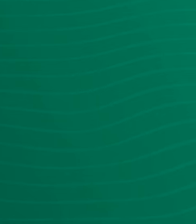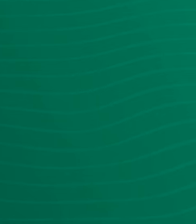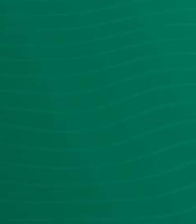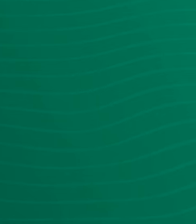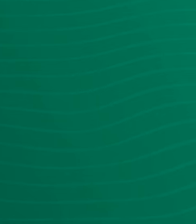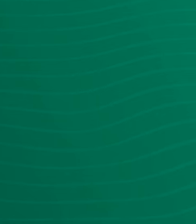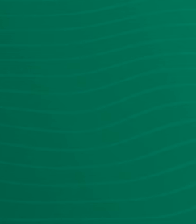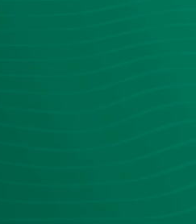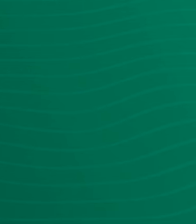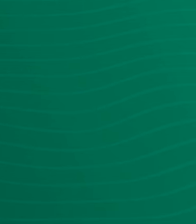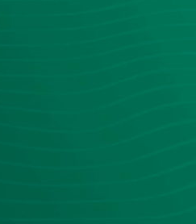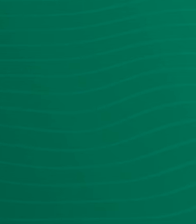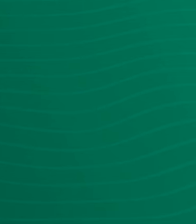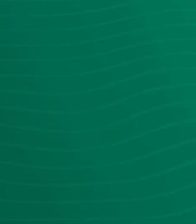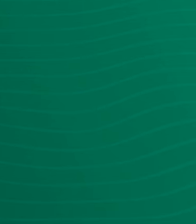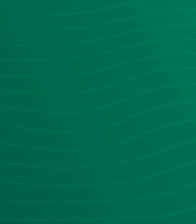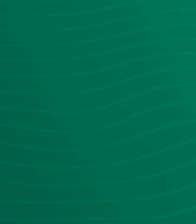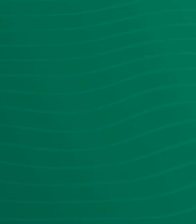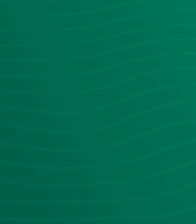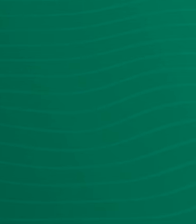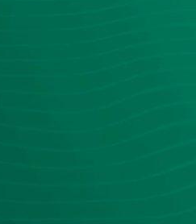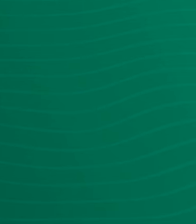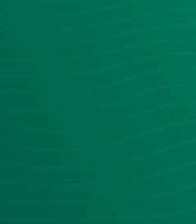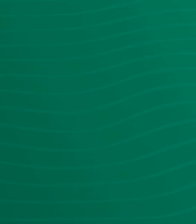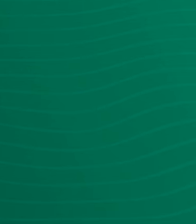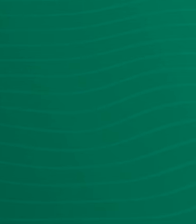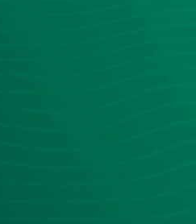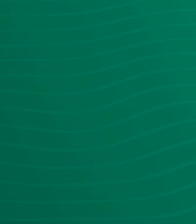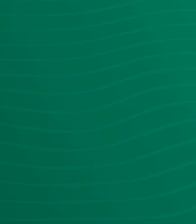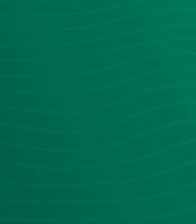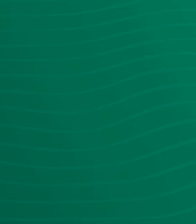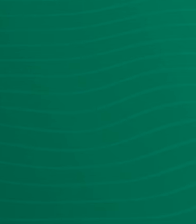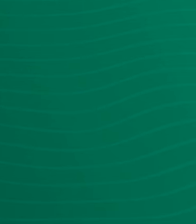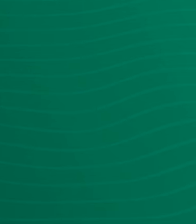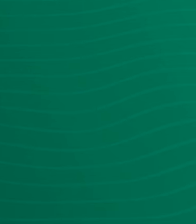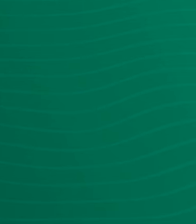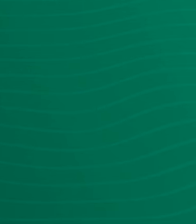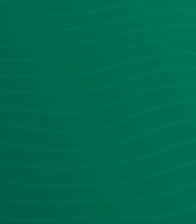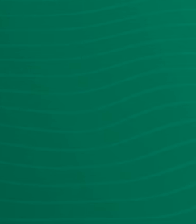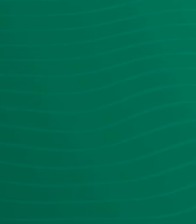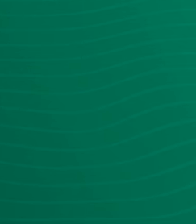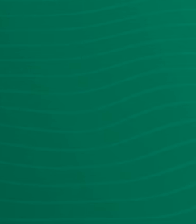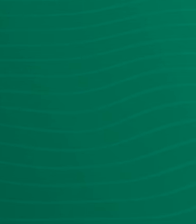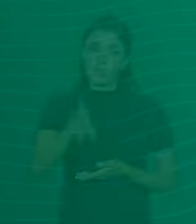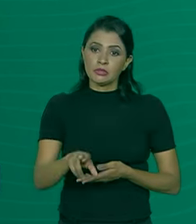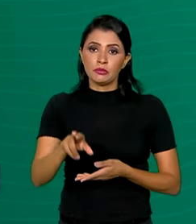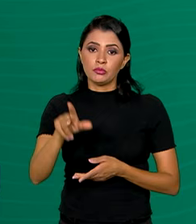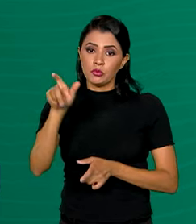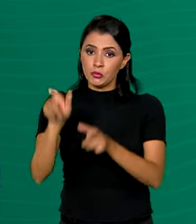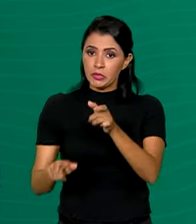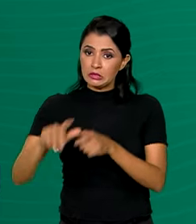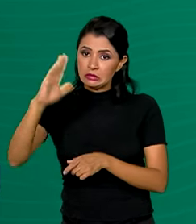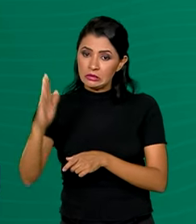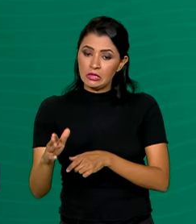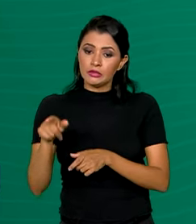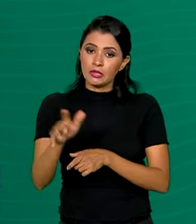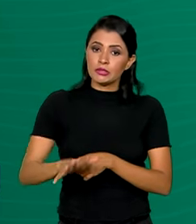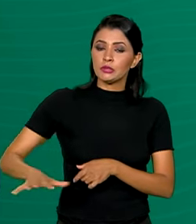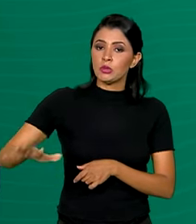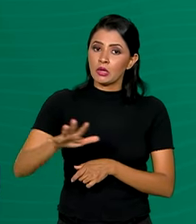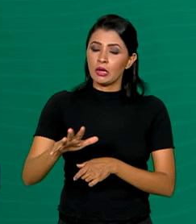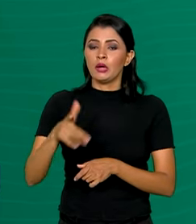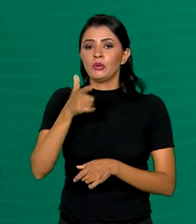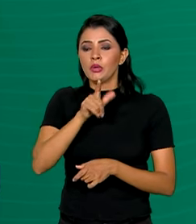egípcio para isso e creio que será a saída para evacuar os brasileiros que se encontram nessa região